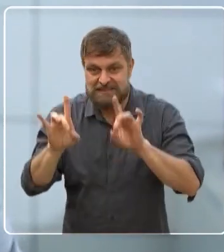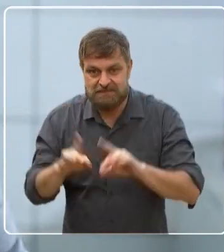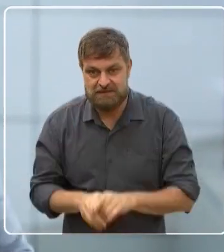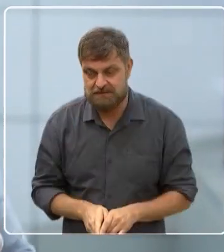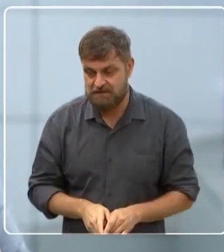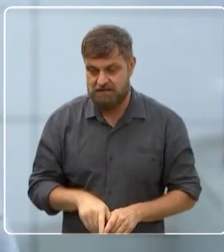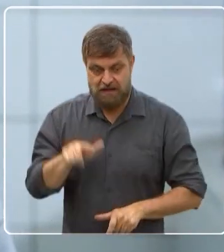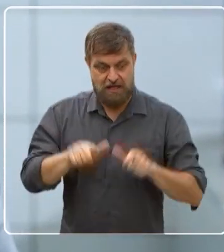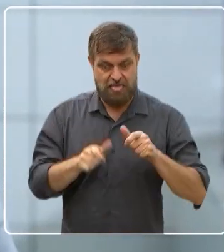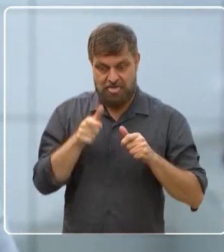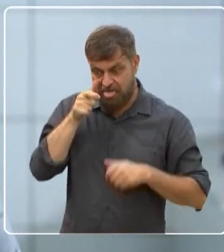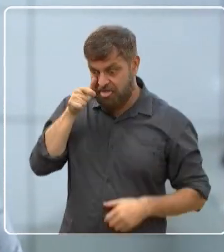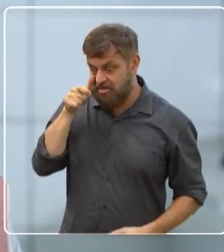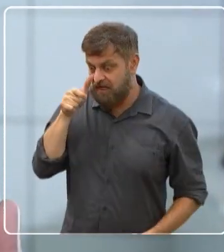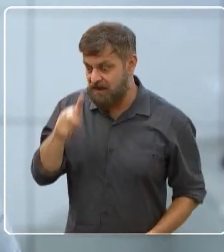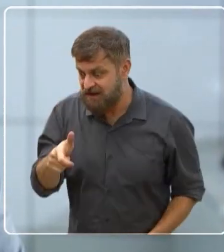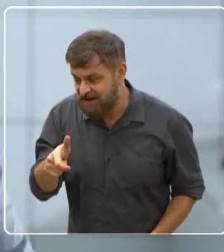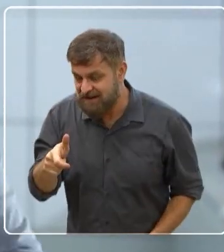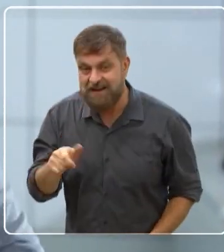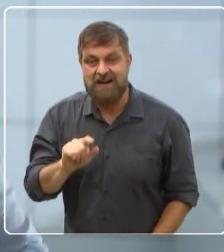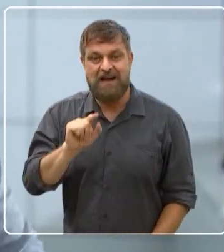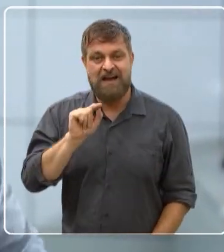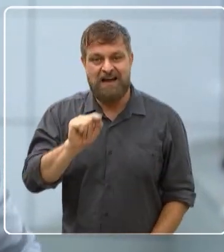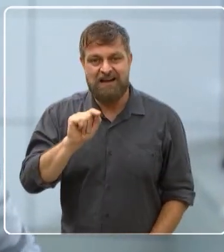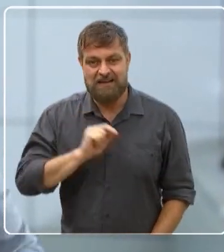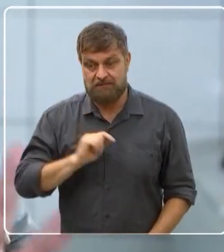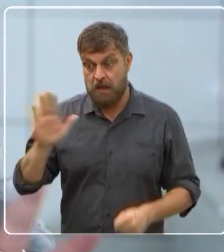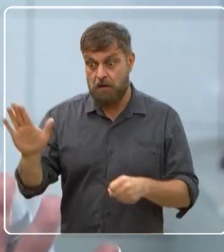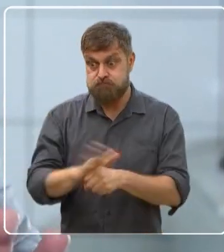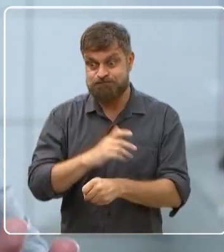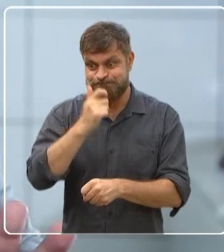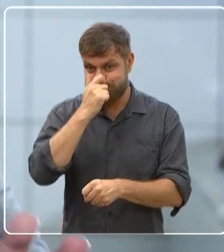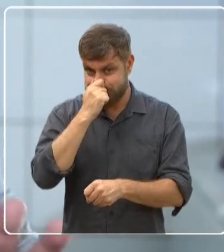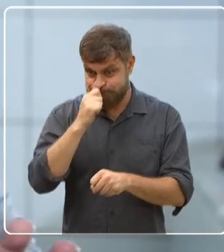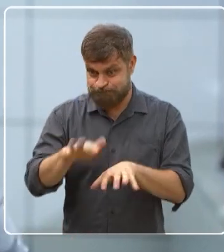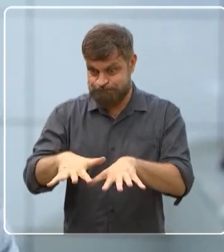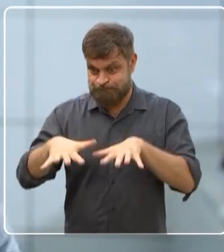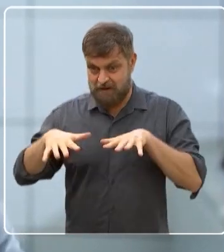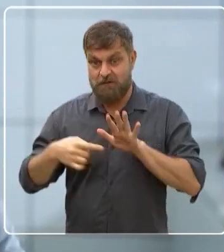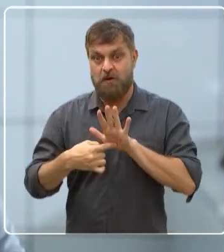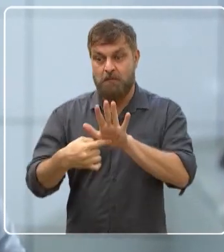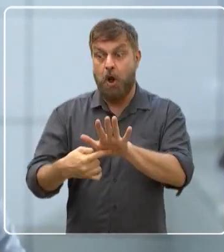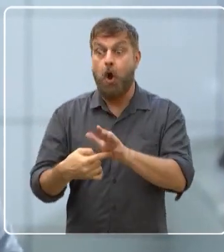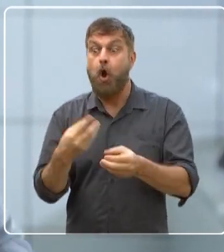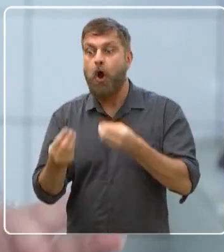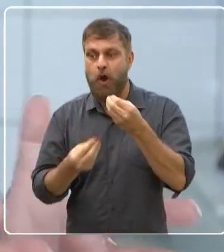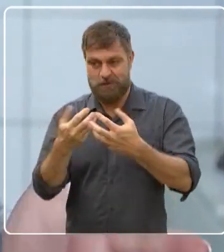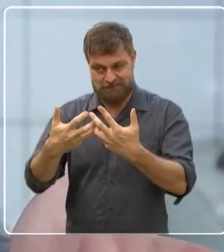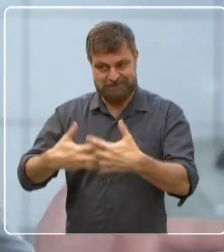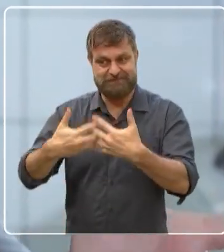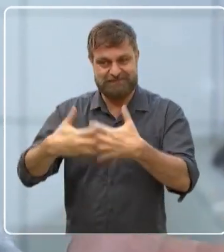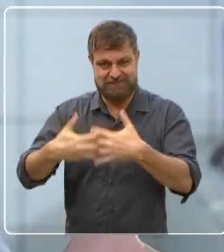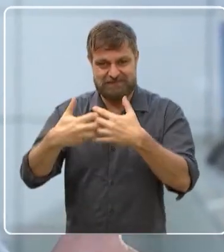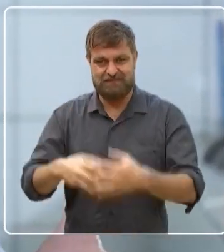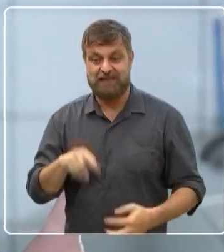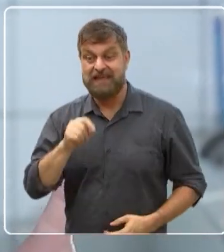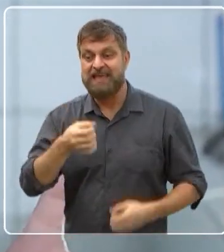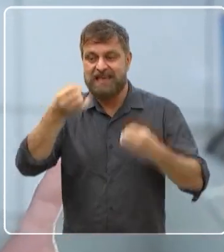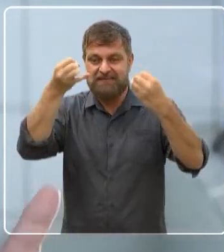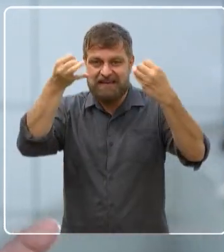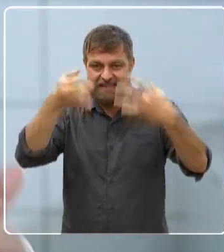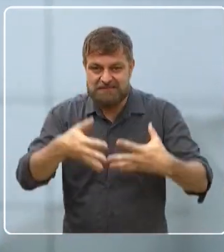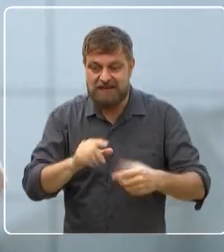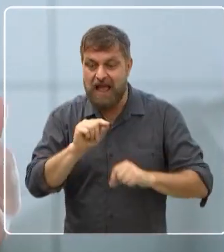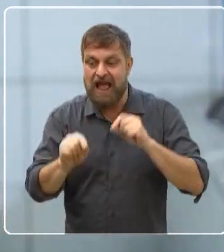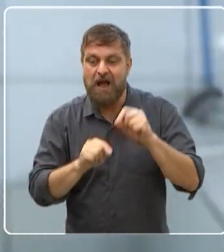chama a atenção dos moradores aqui do bairro. Fica lotado. A gente vai mostrar já já como funciona tudo isso. Bom, e quem vai contar como